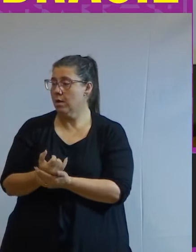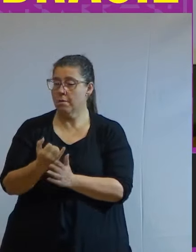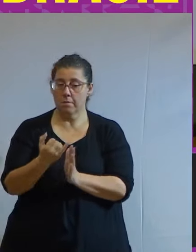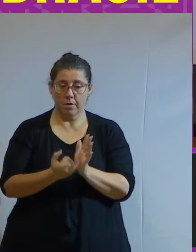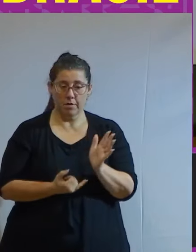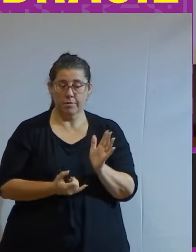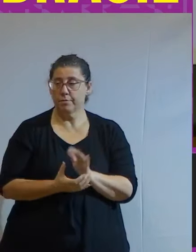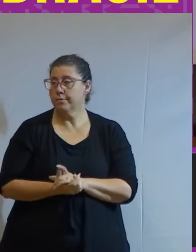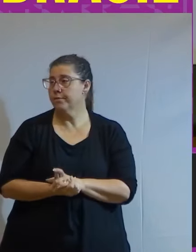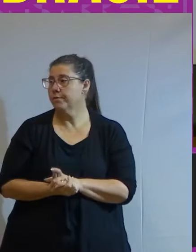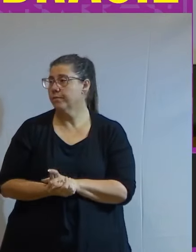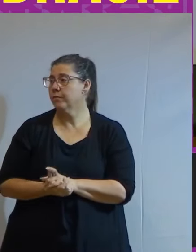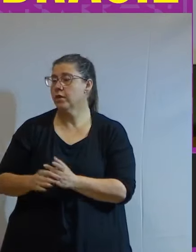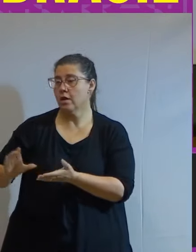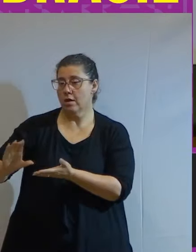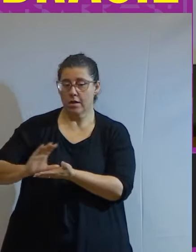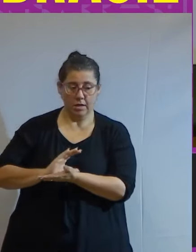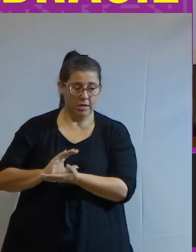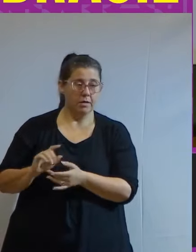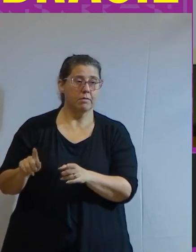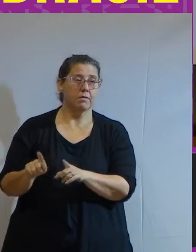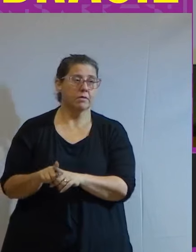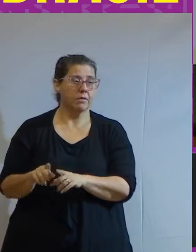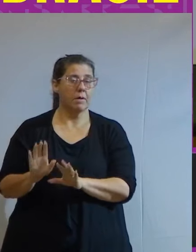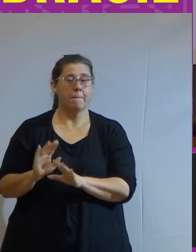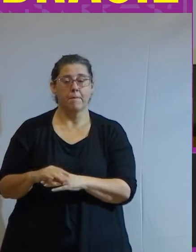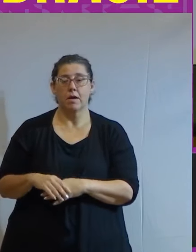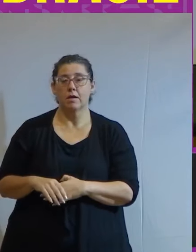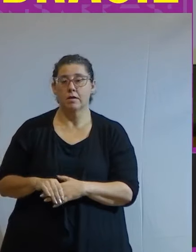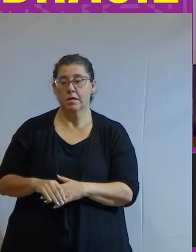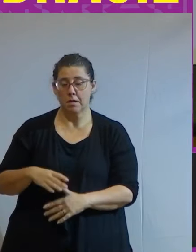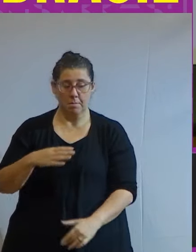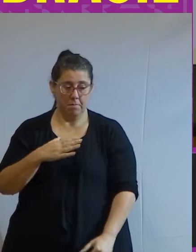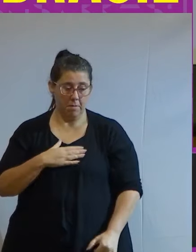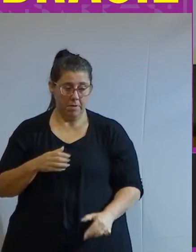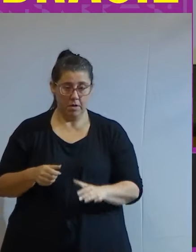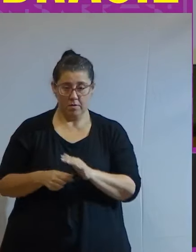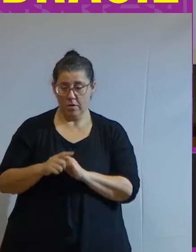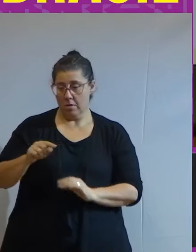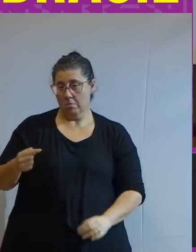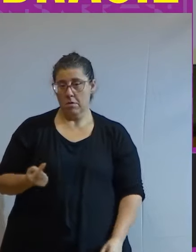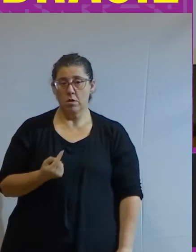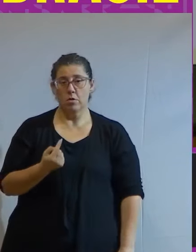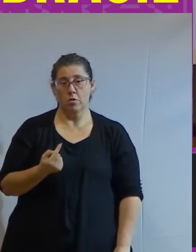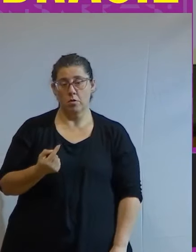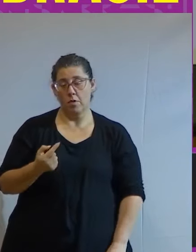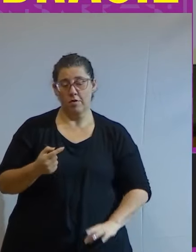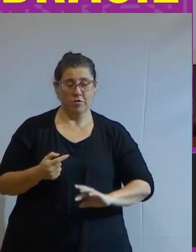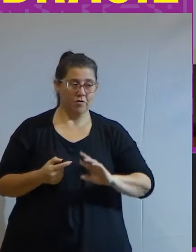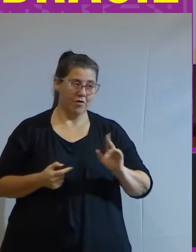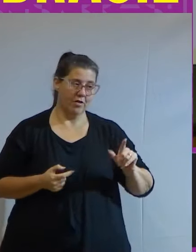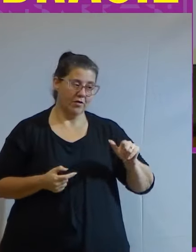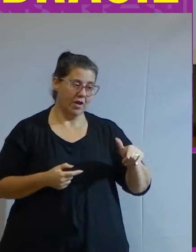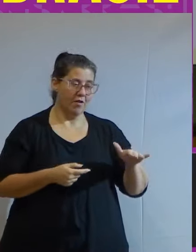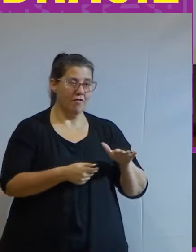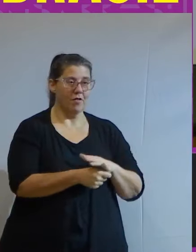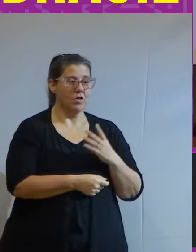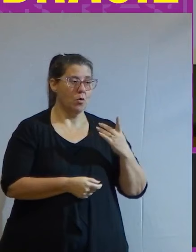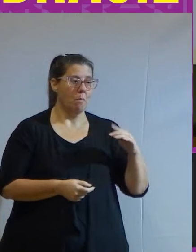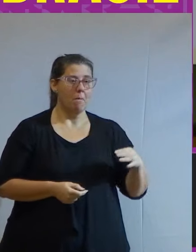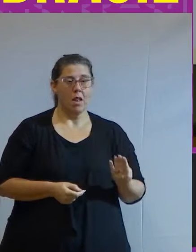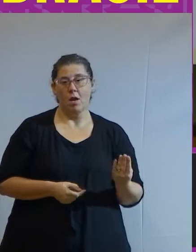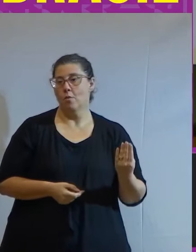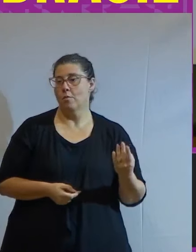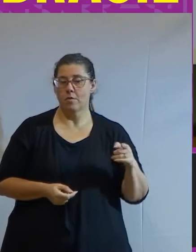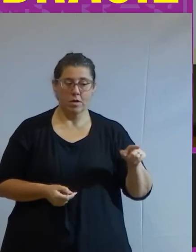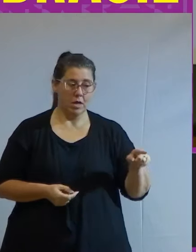preferenciais recebem dividendos só que para mim quem investe mil reais é uma coisa para quem investe um bilhão é outra e essa